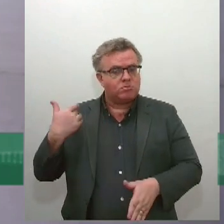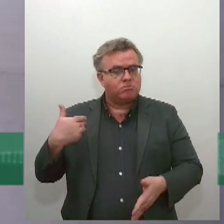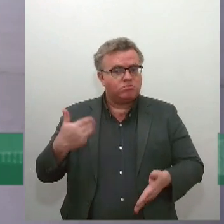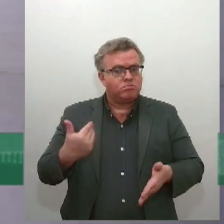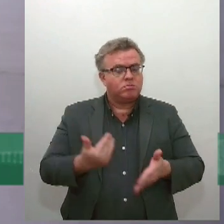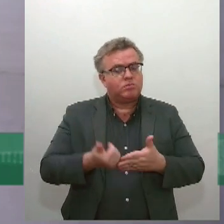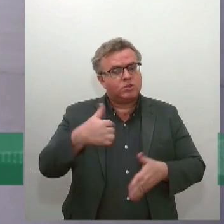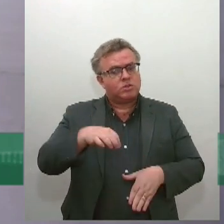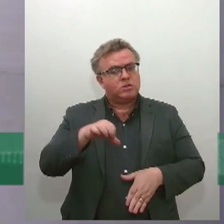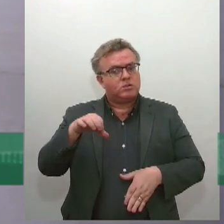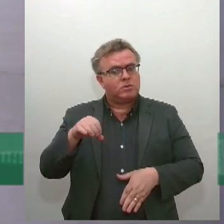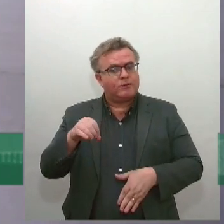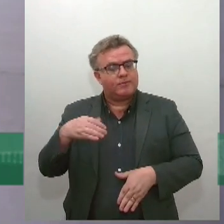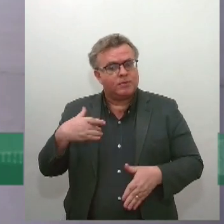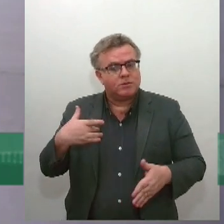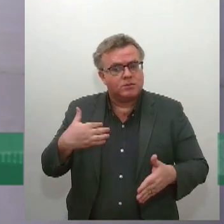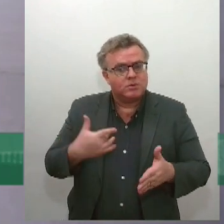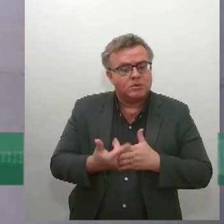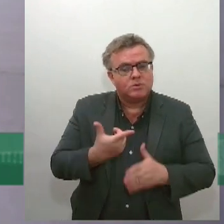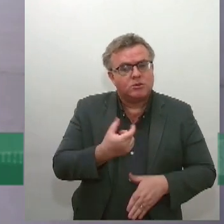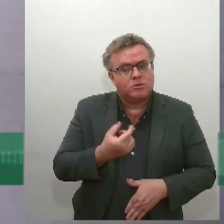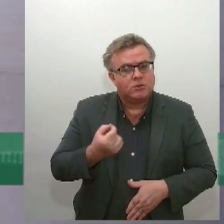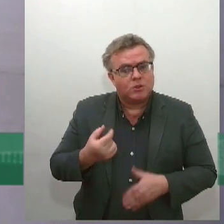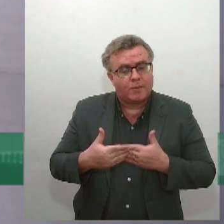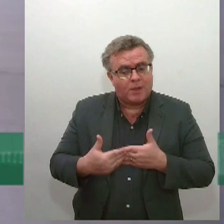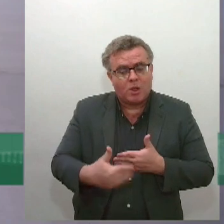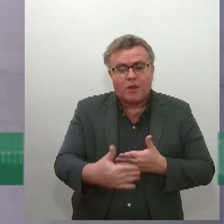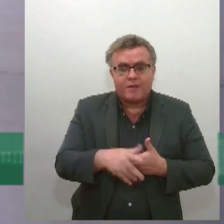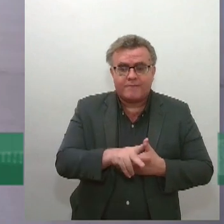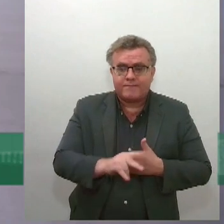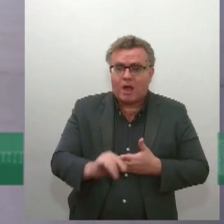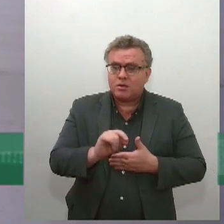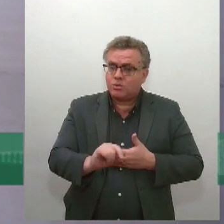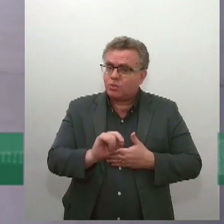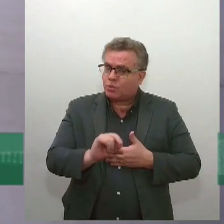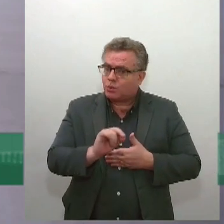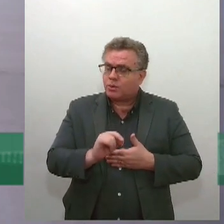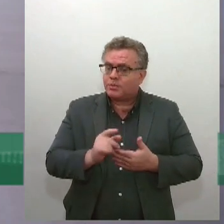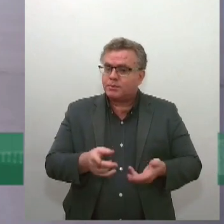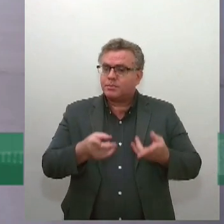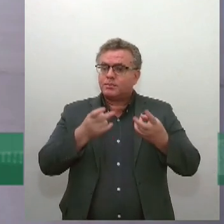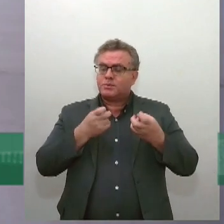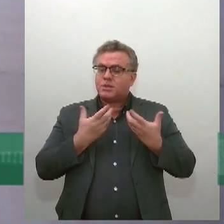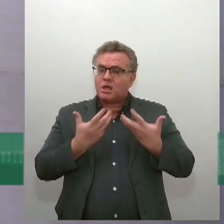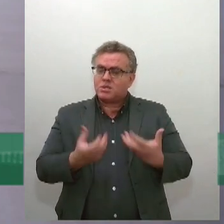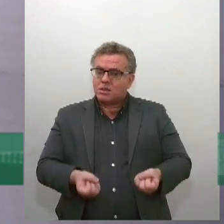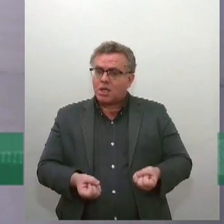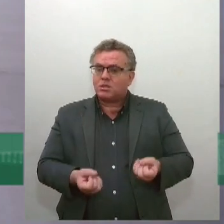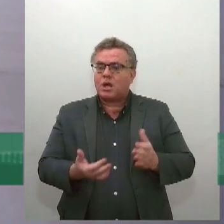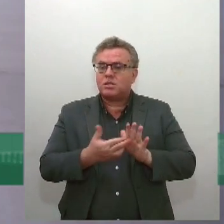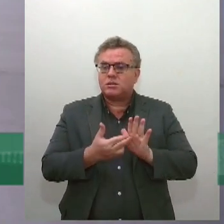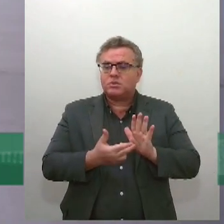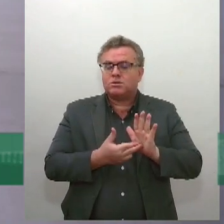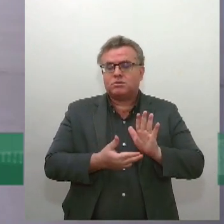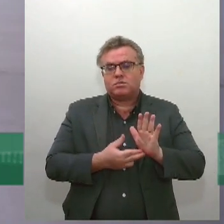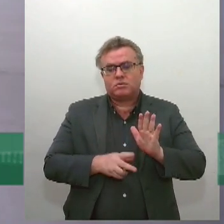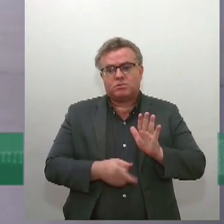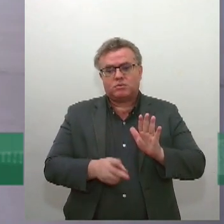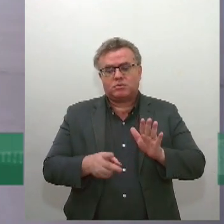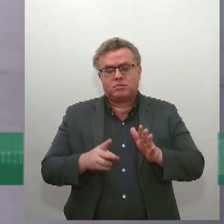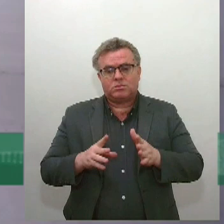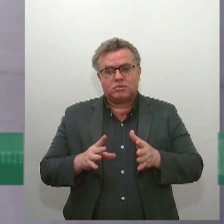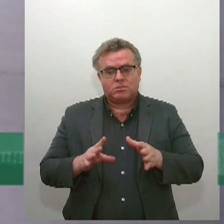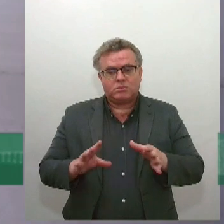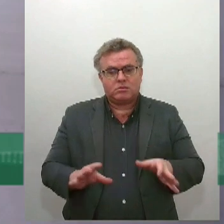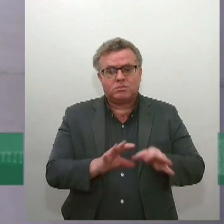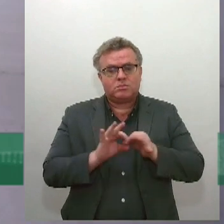a partir dos anos 2000, passou a adotar para uma diferença de processos às decisões monocráticas. Era justamente